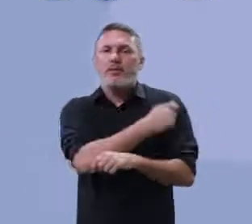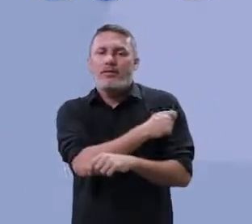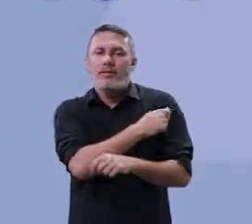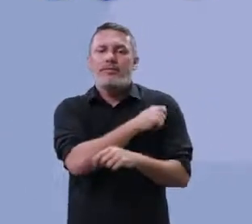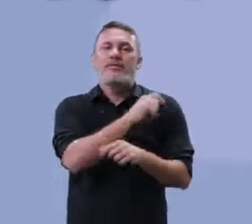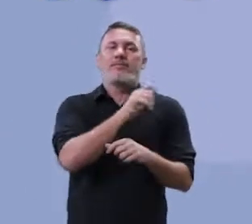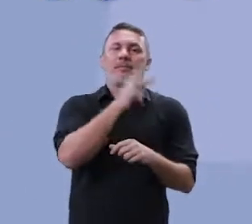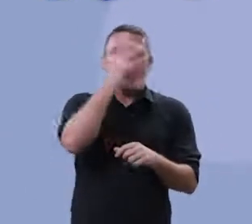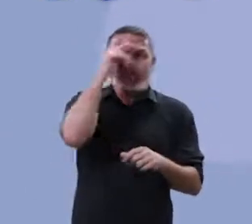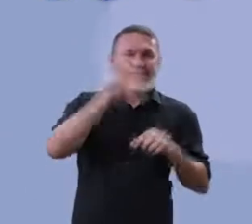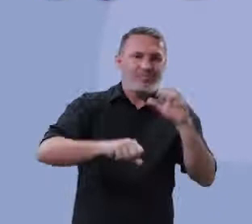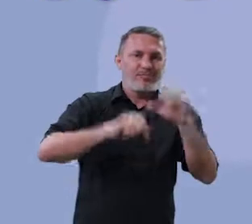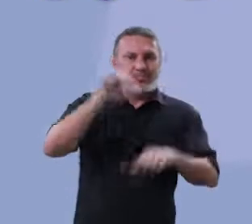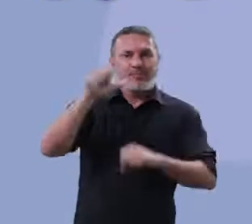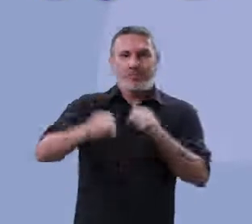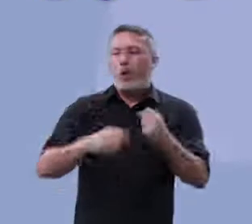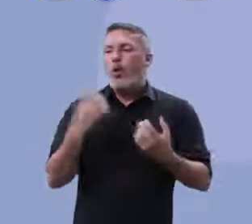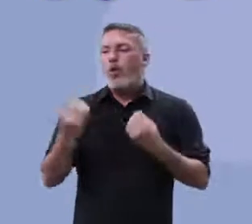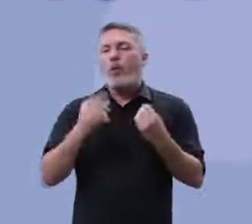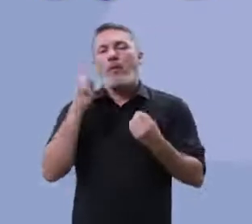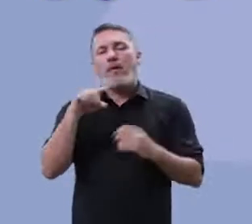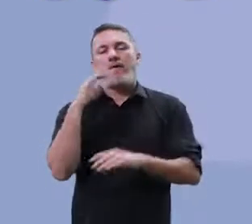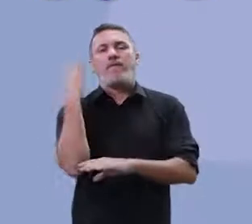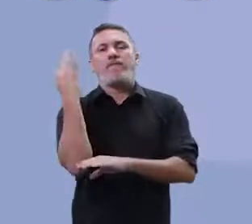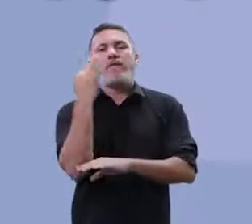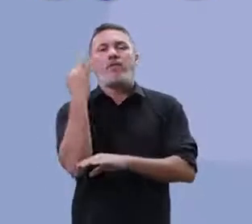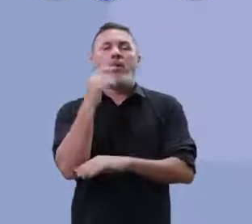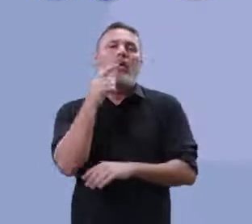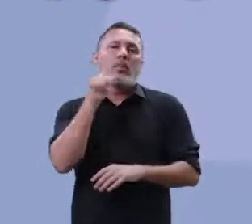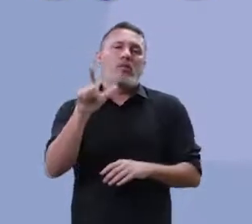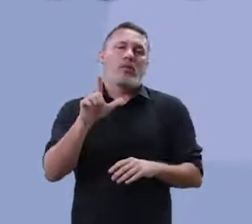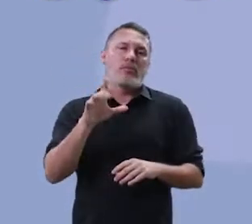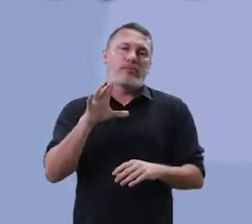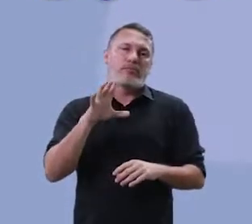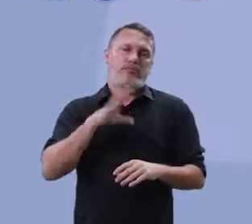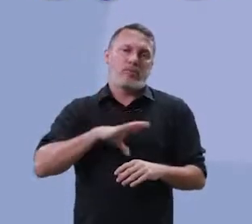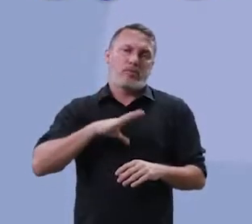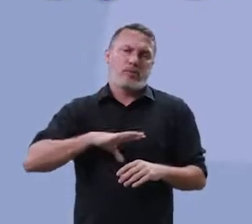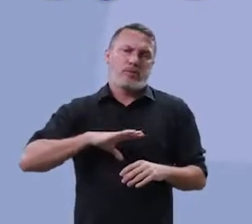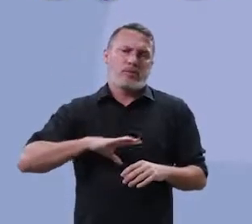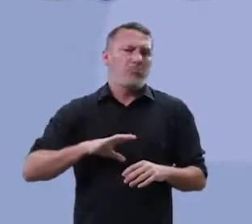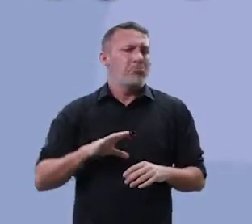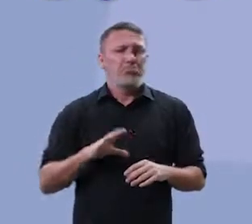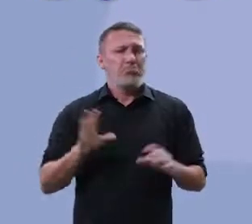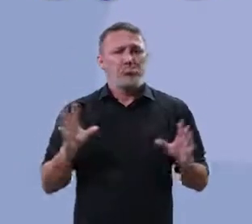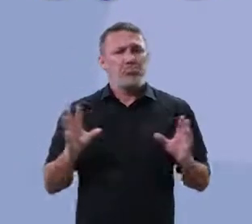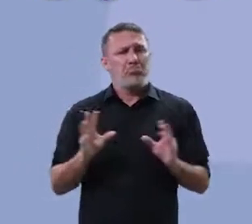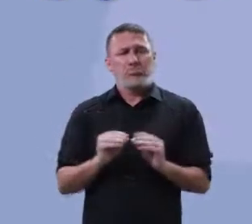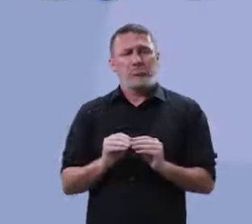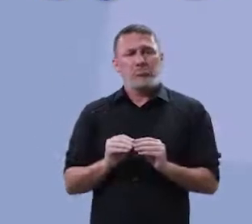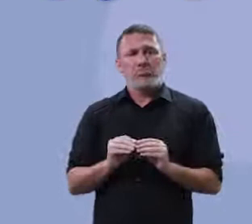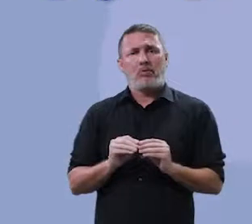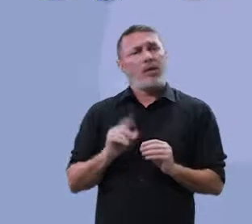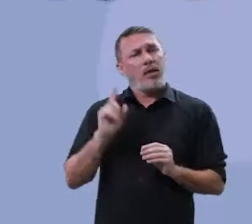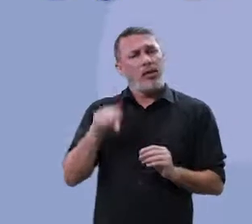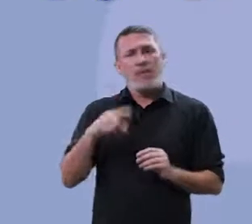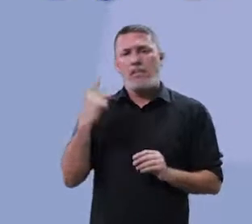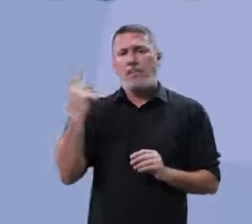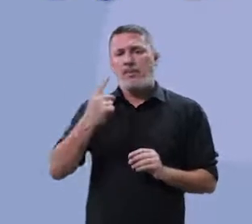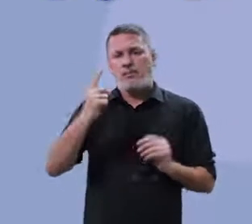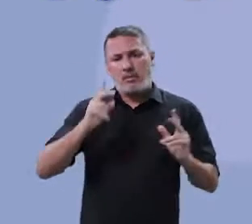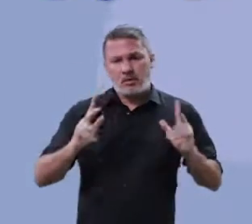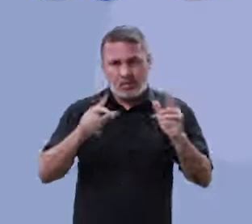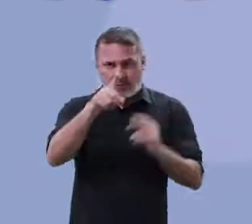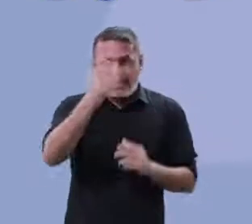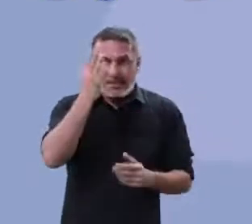quanto à modalidade escrita formal da língua portuguesa. É simplesmente isso. Essa primeira